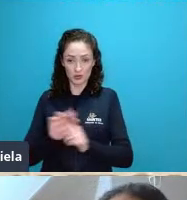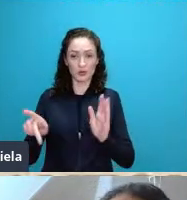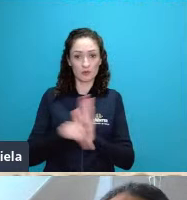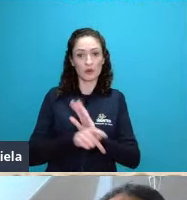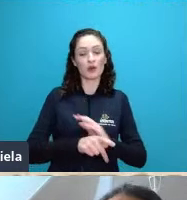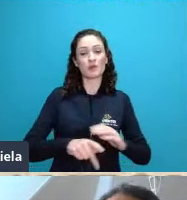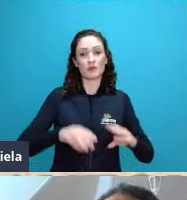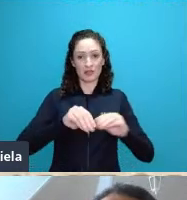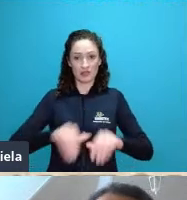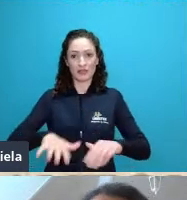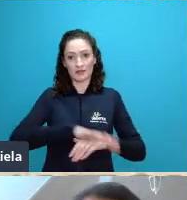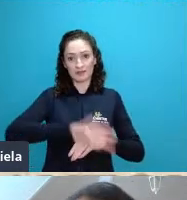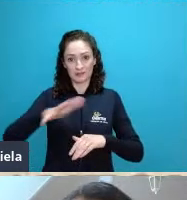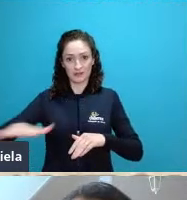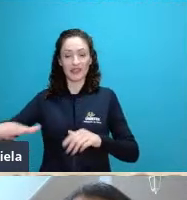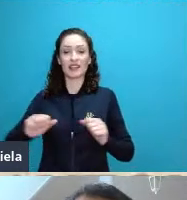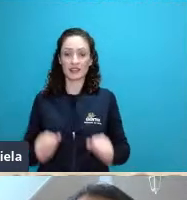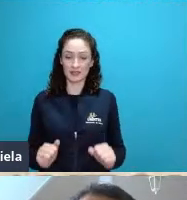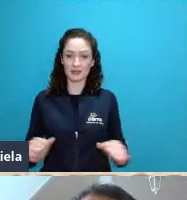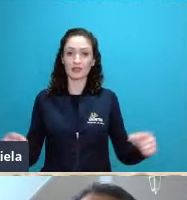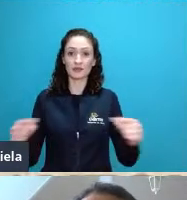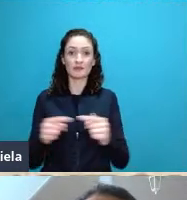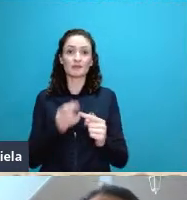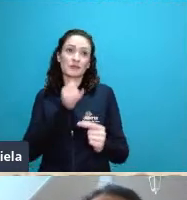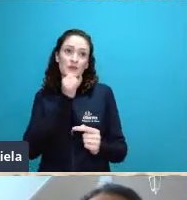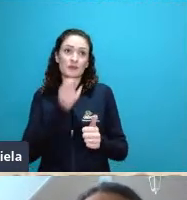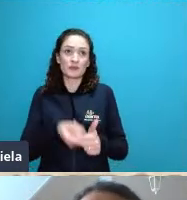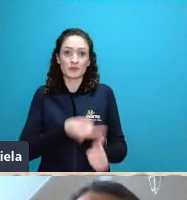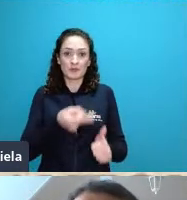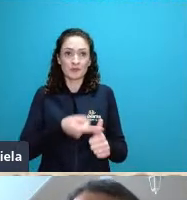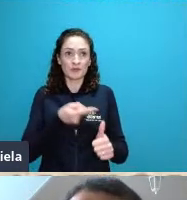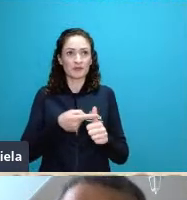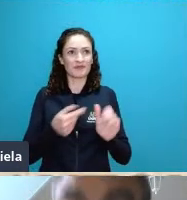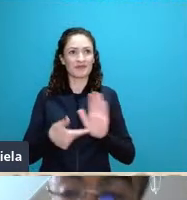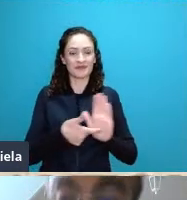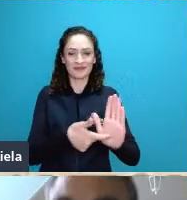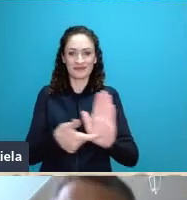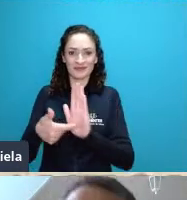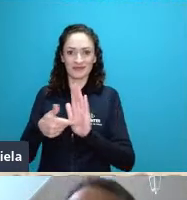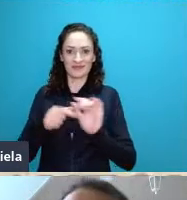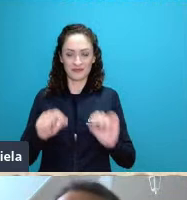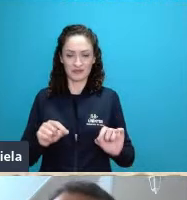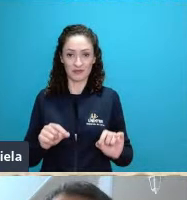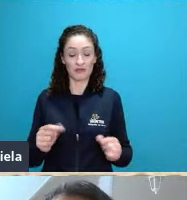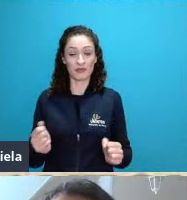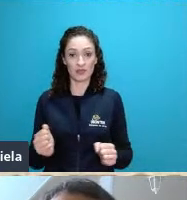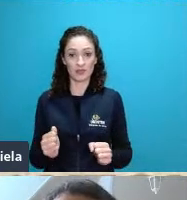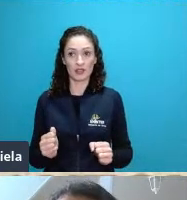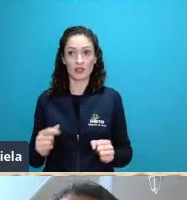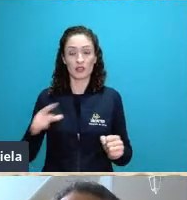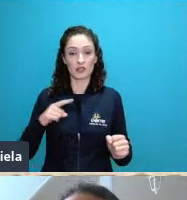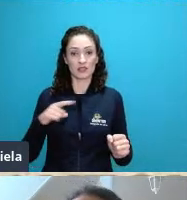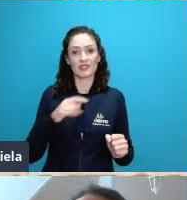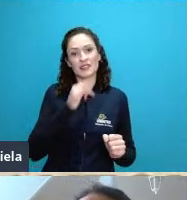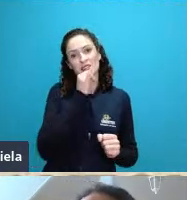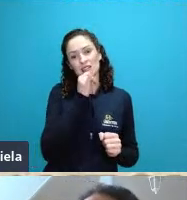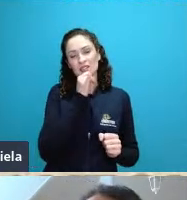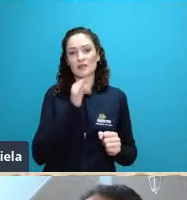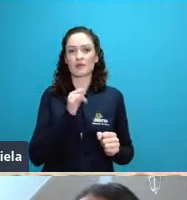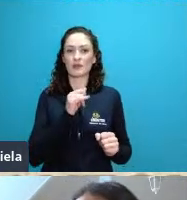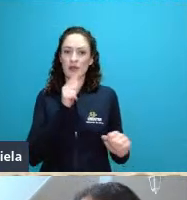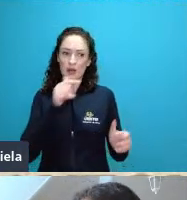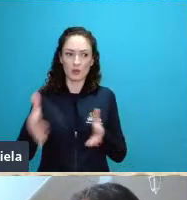adotou-se demonstrou-se inicialmente o próprio limite da bacia hidrográfica